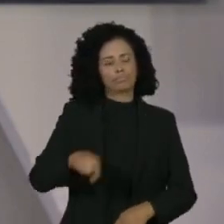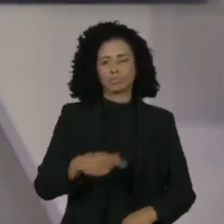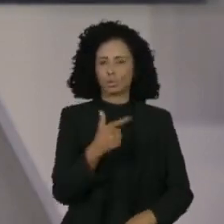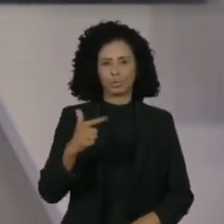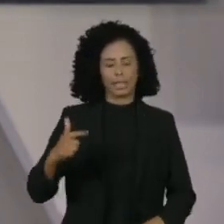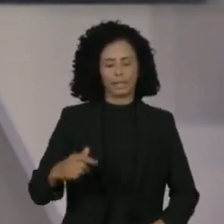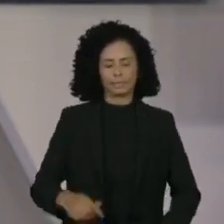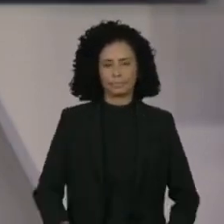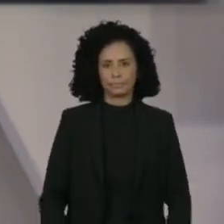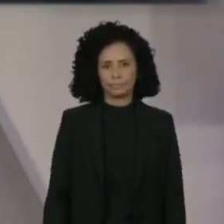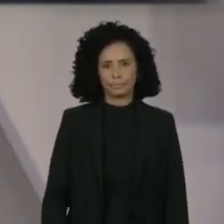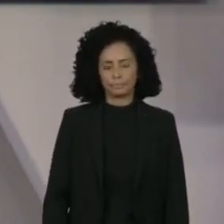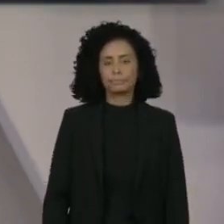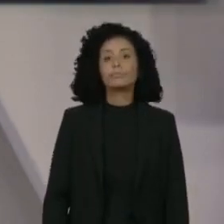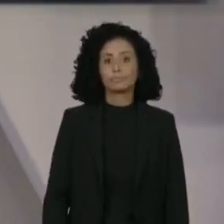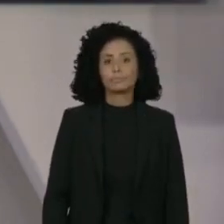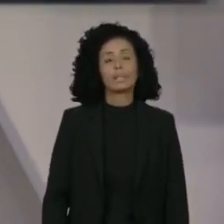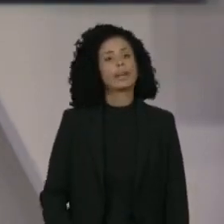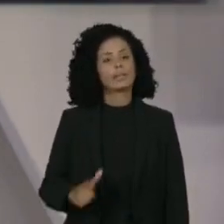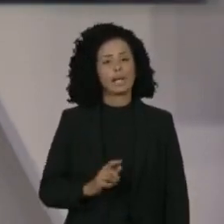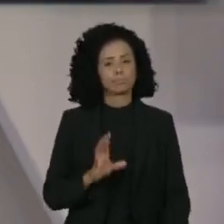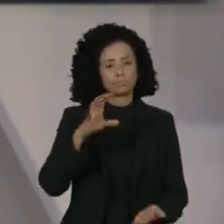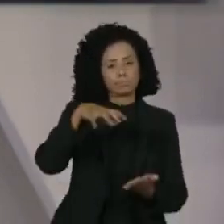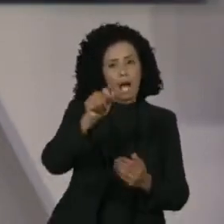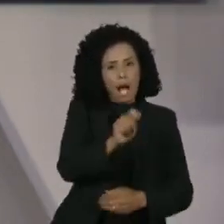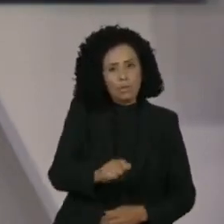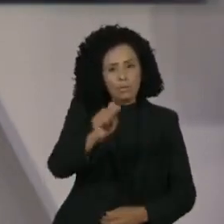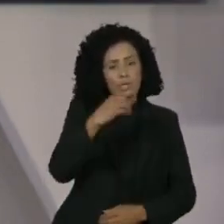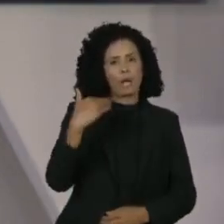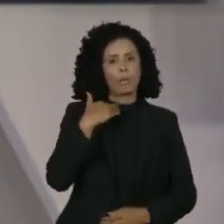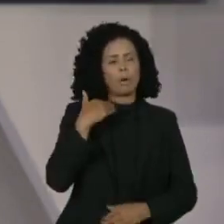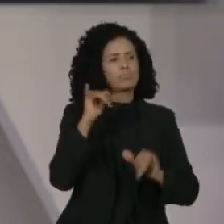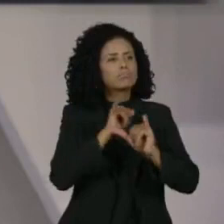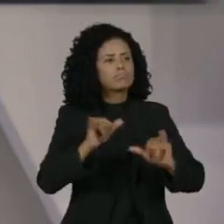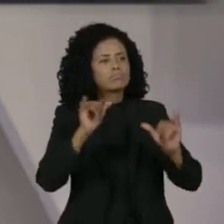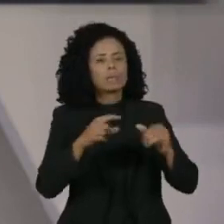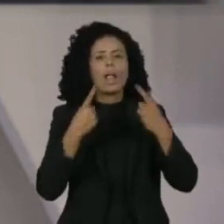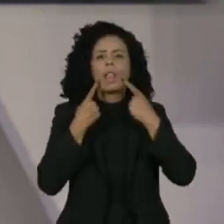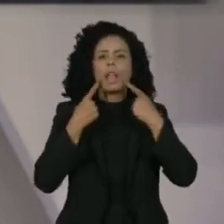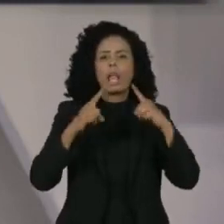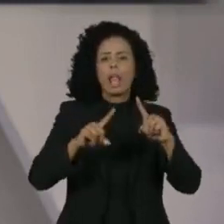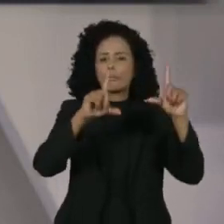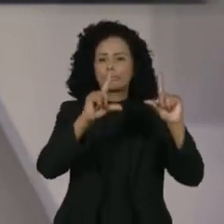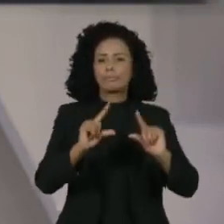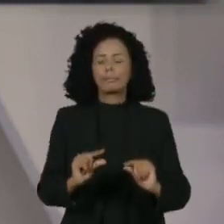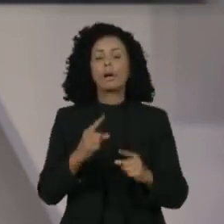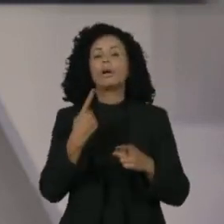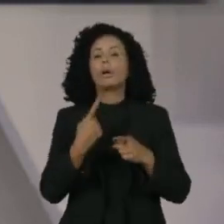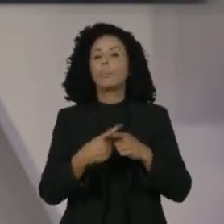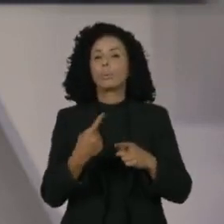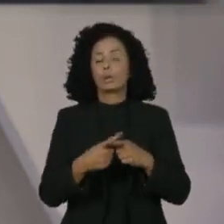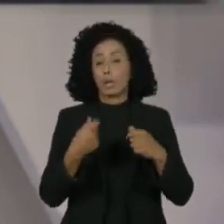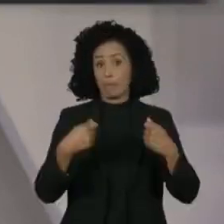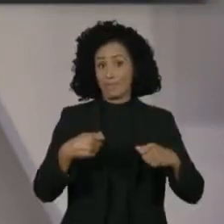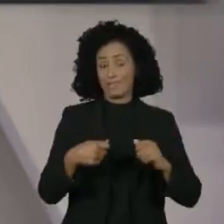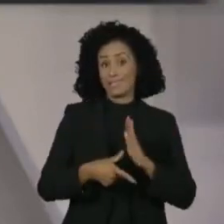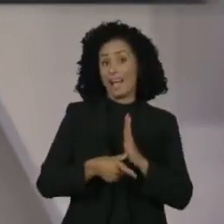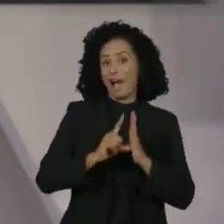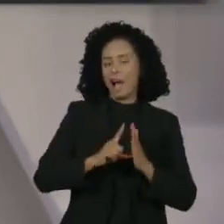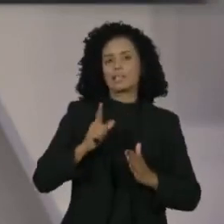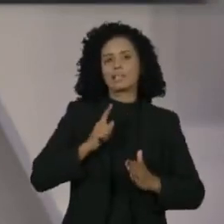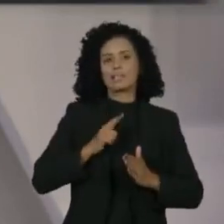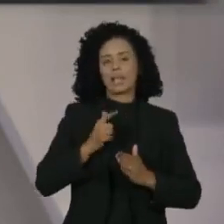Brasileira de Bancos, a FEBRABAN, diz que está empenhada em reduzir ao máximo essas reclamações, que o esforço inclui a construção de relações mais